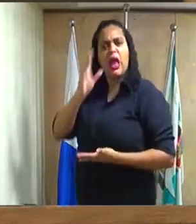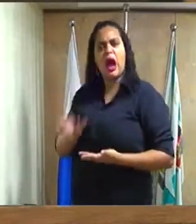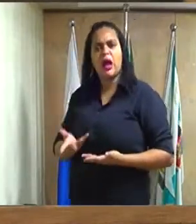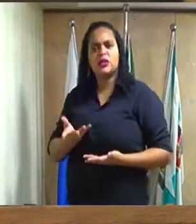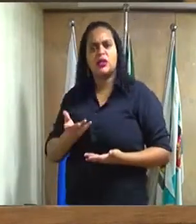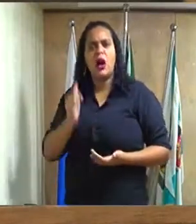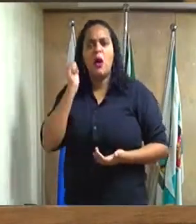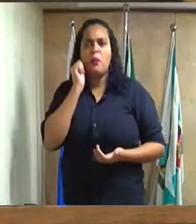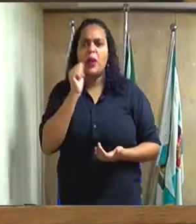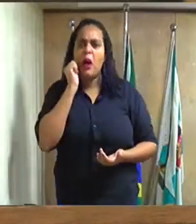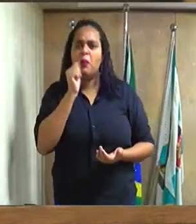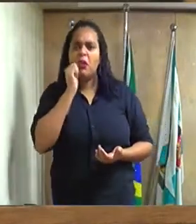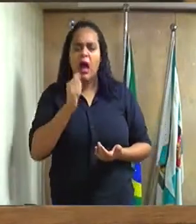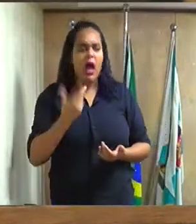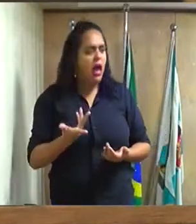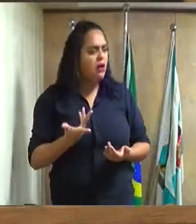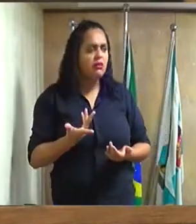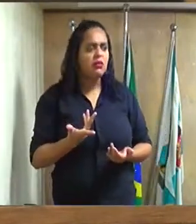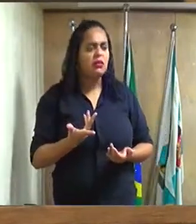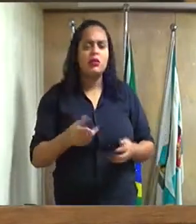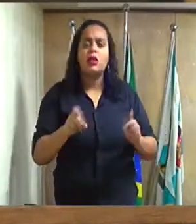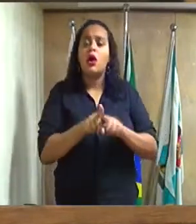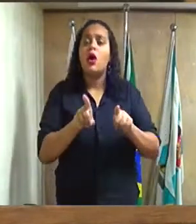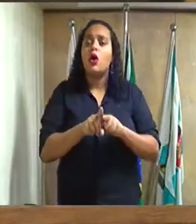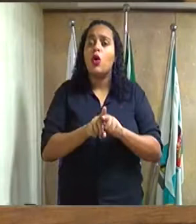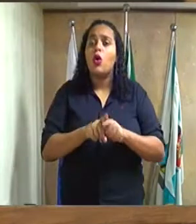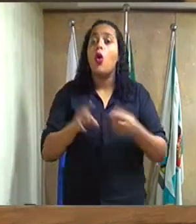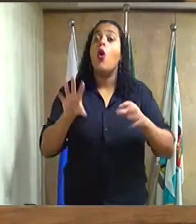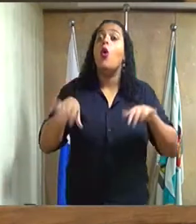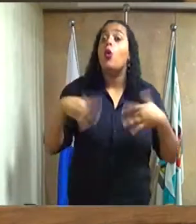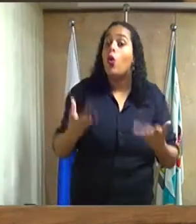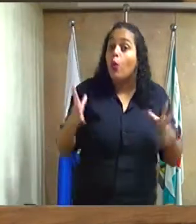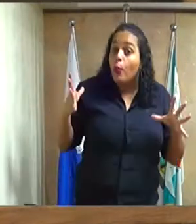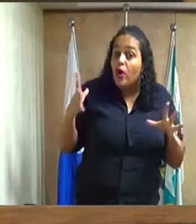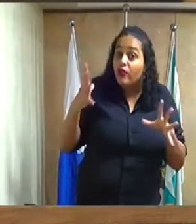e aí essa prestação de conta, como é que fecha essa conta?